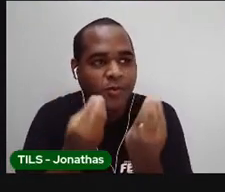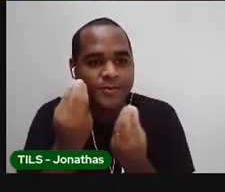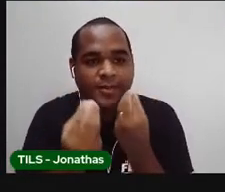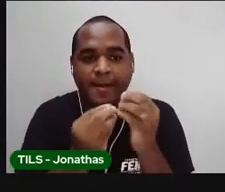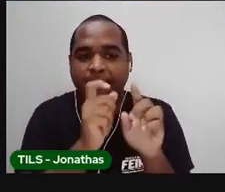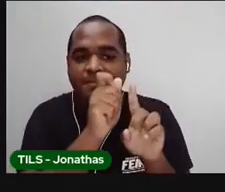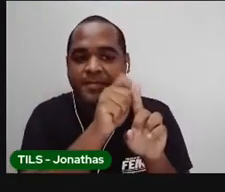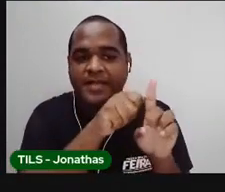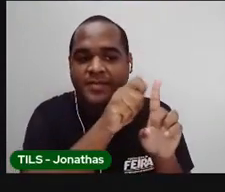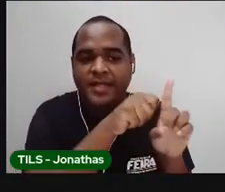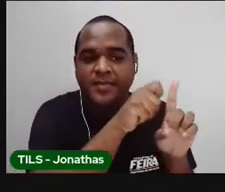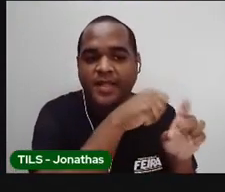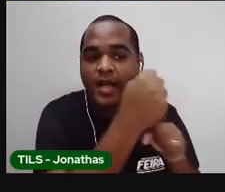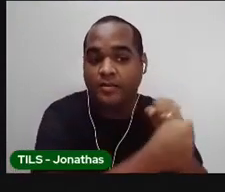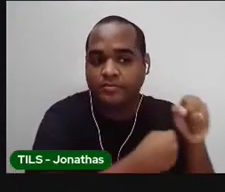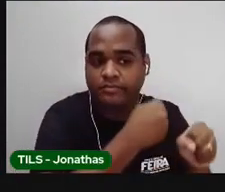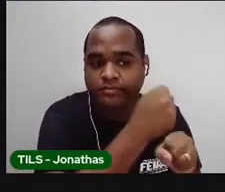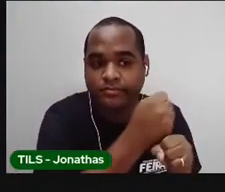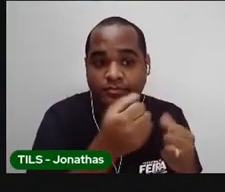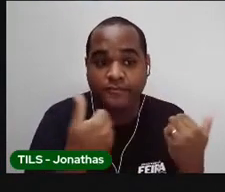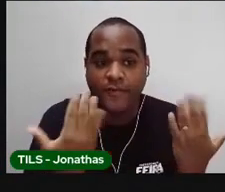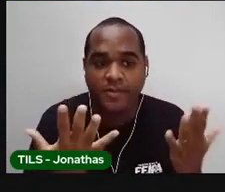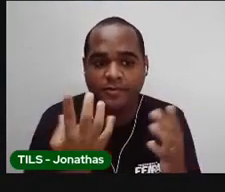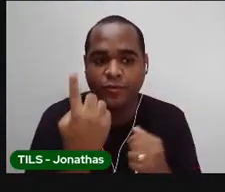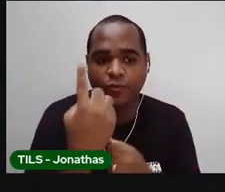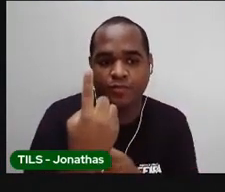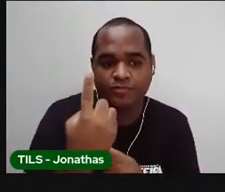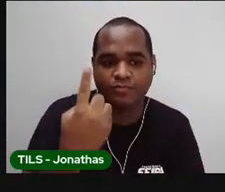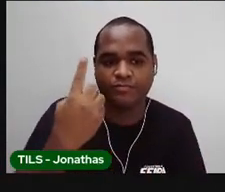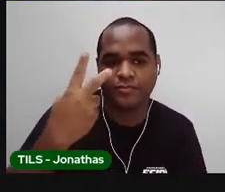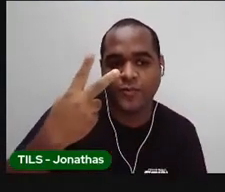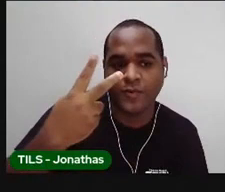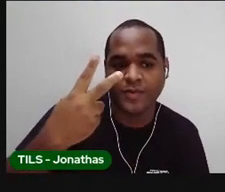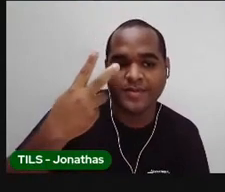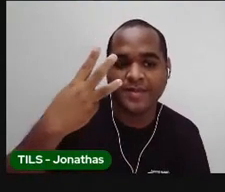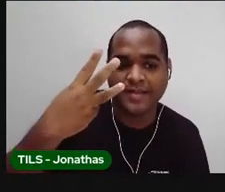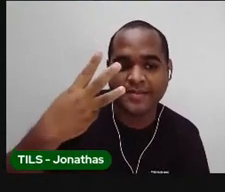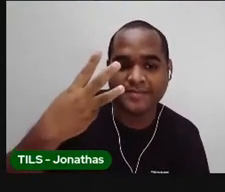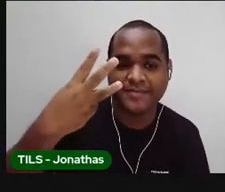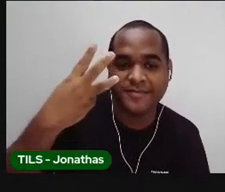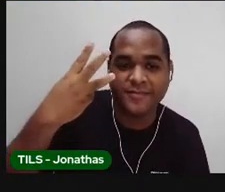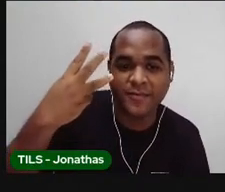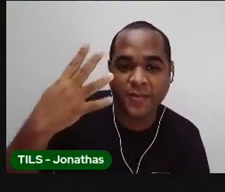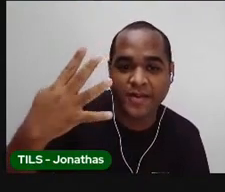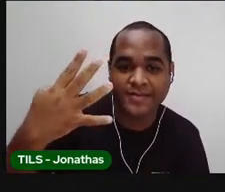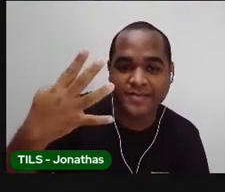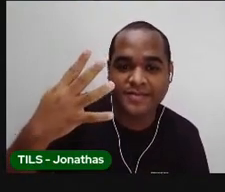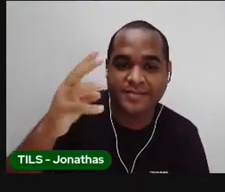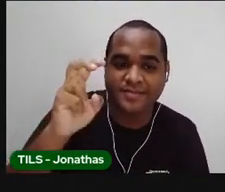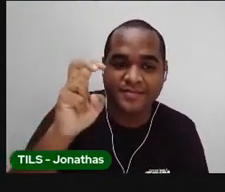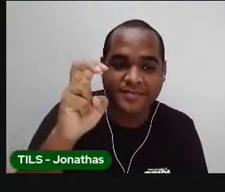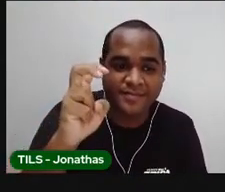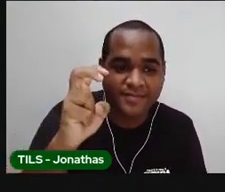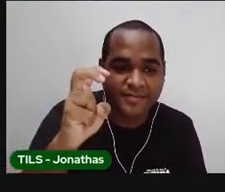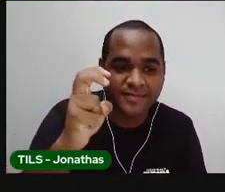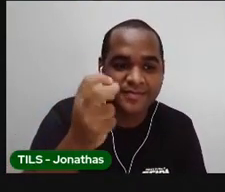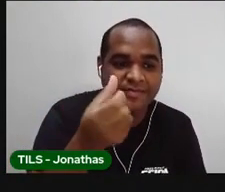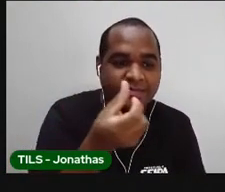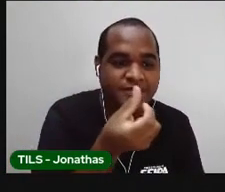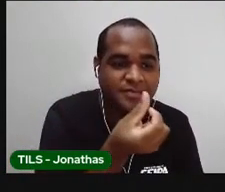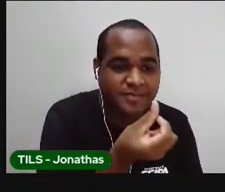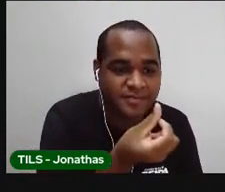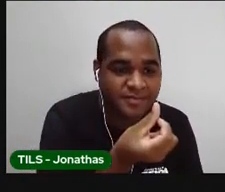meses tem em ano? 1, 2, 3, 4, 5,